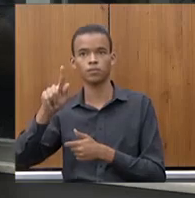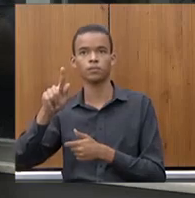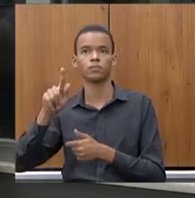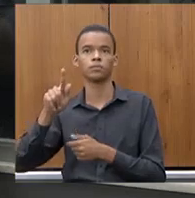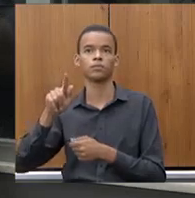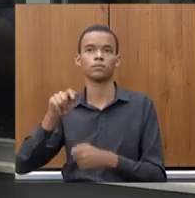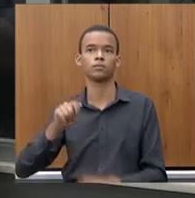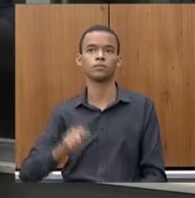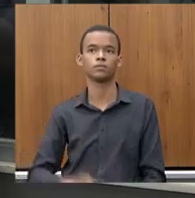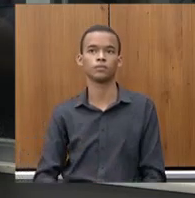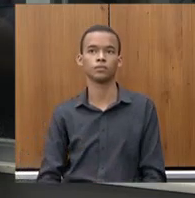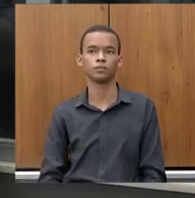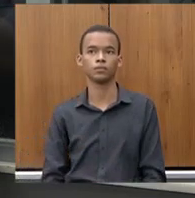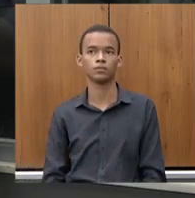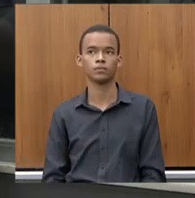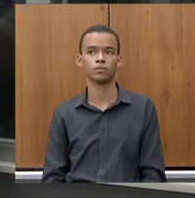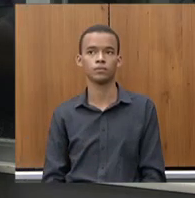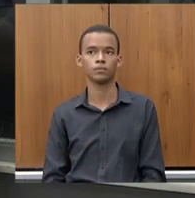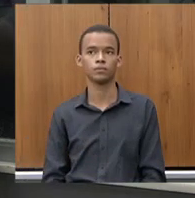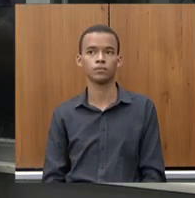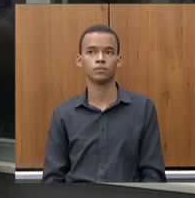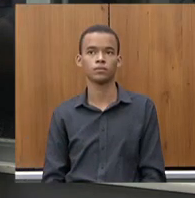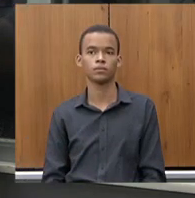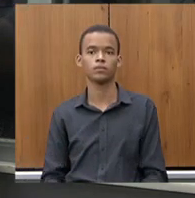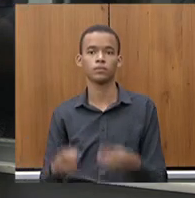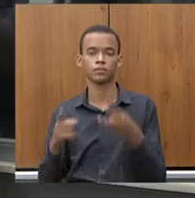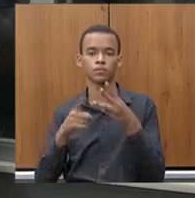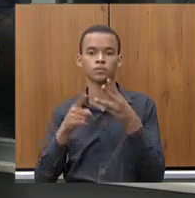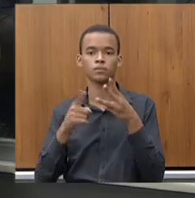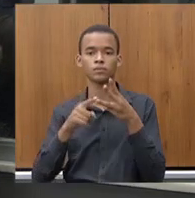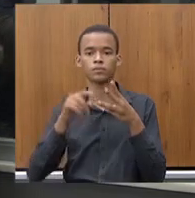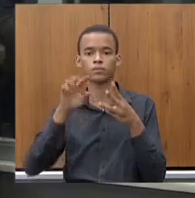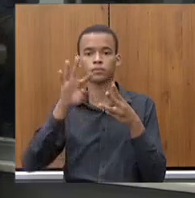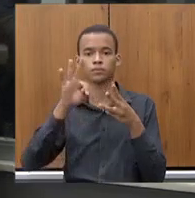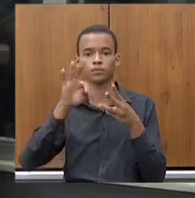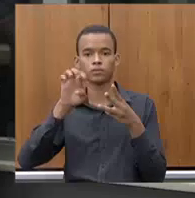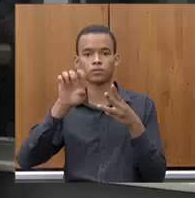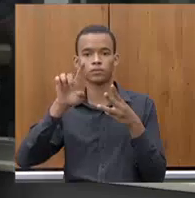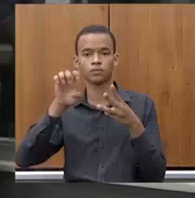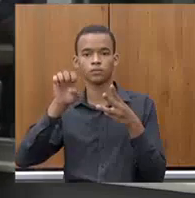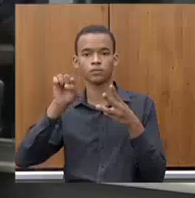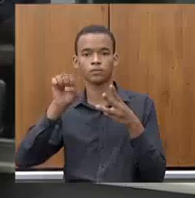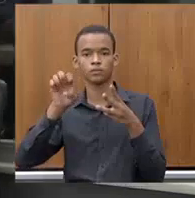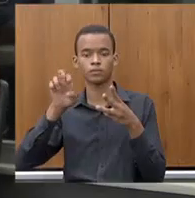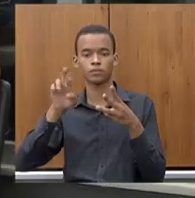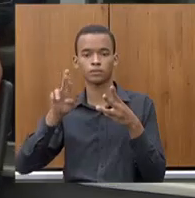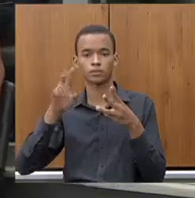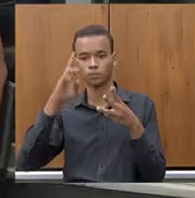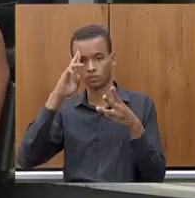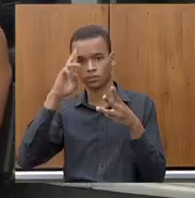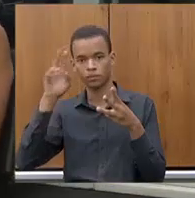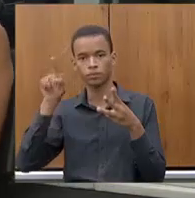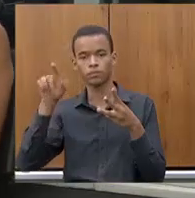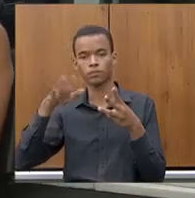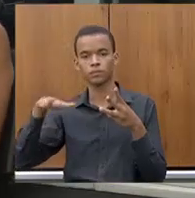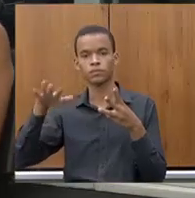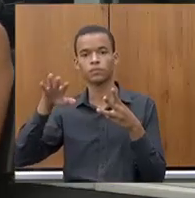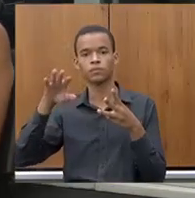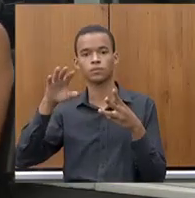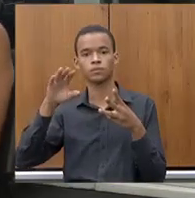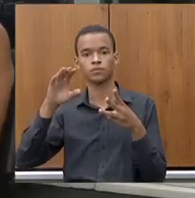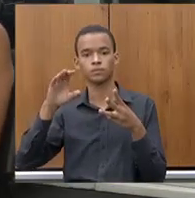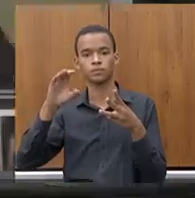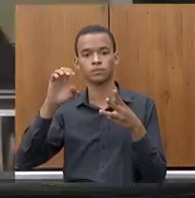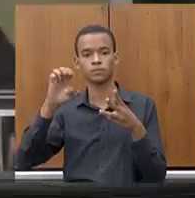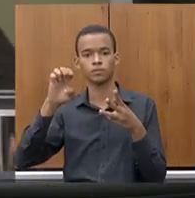Eliezer Francisco Corrê gerente de Relacionamento Institucional da SEMIG Muito obrigado pela